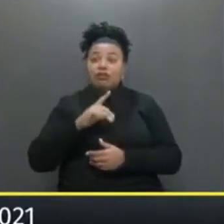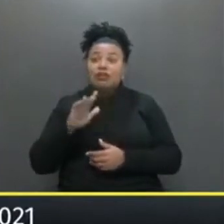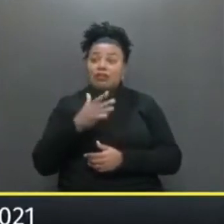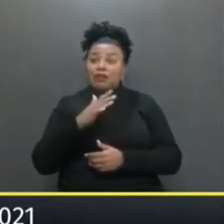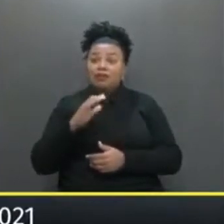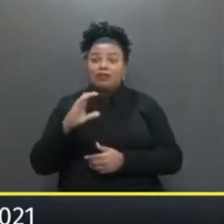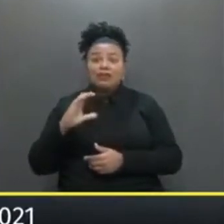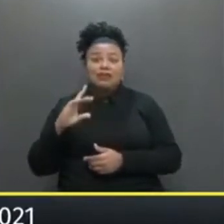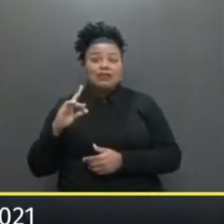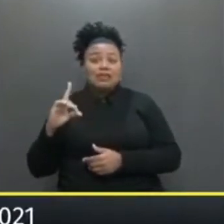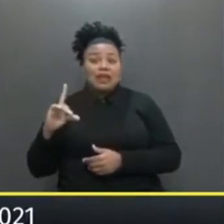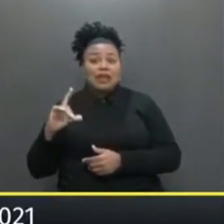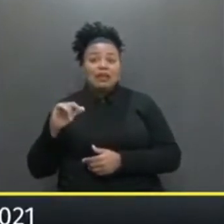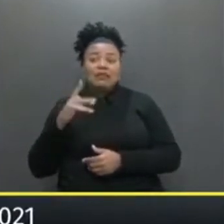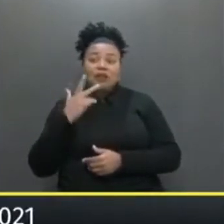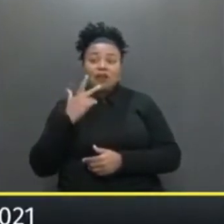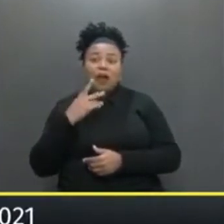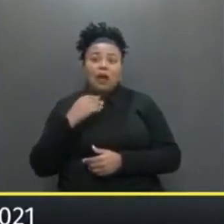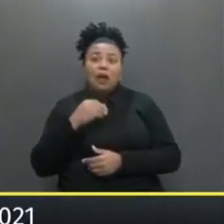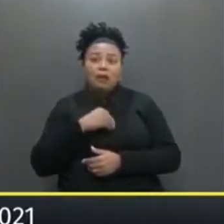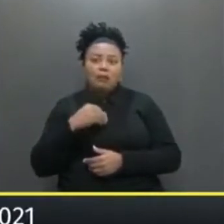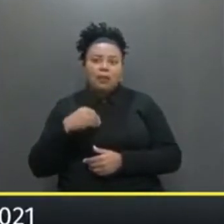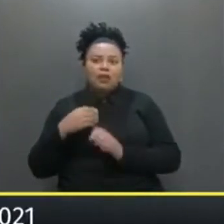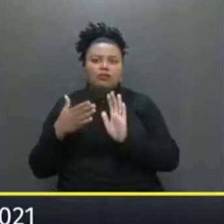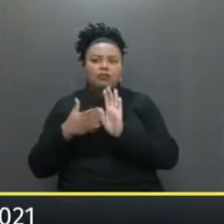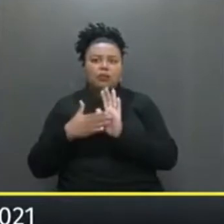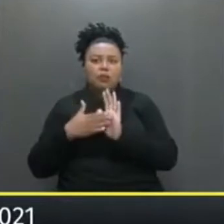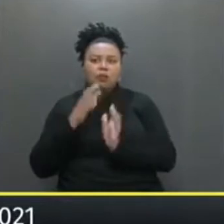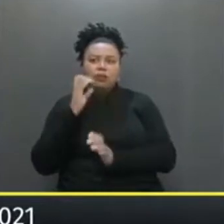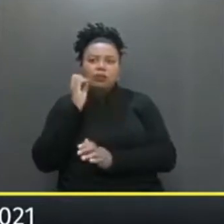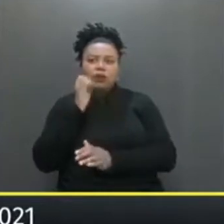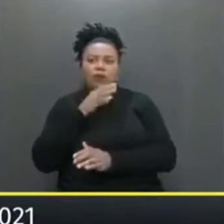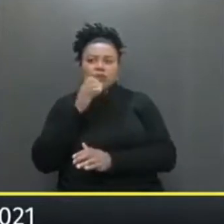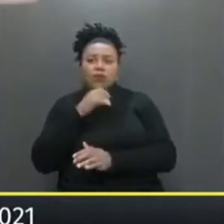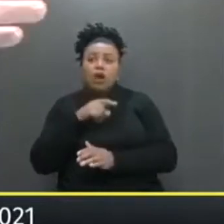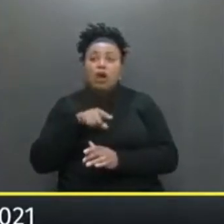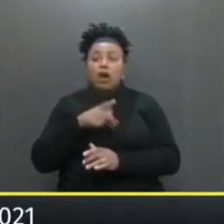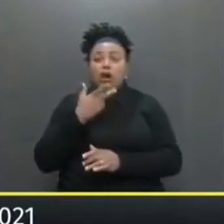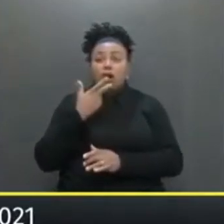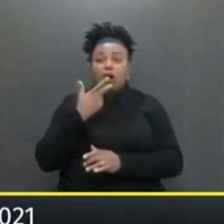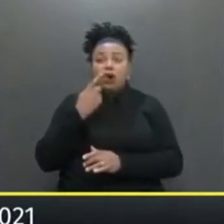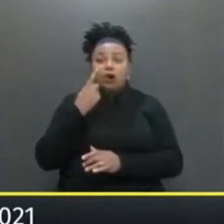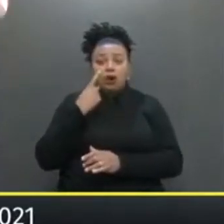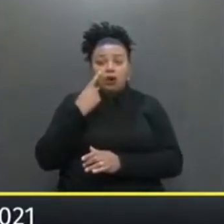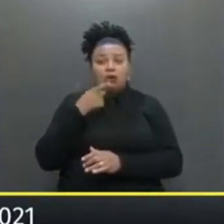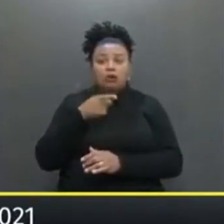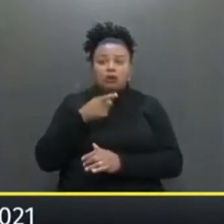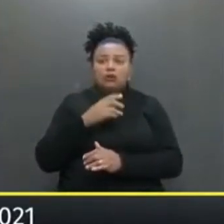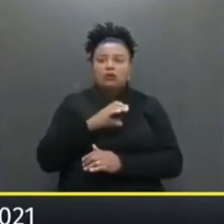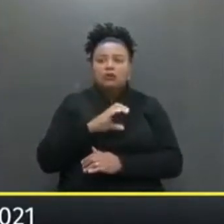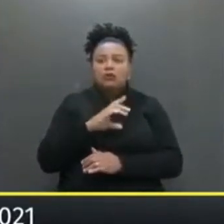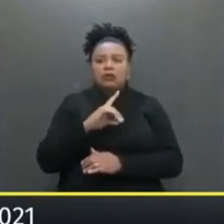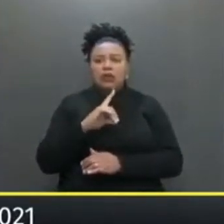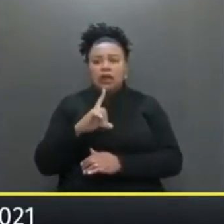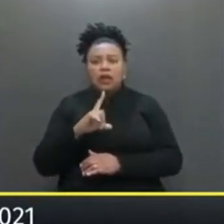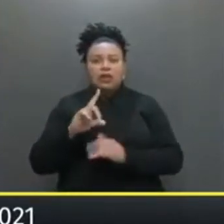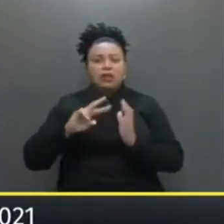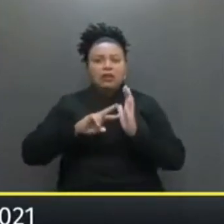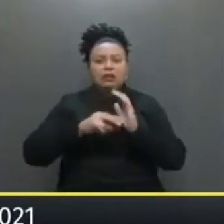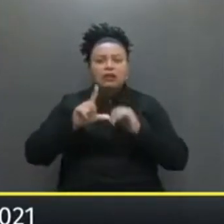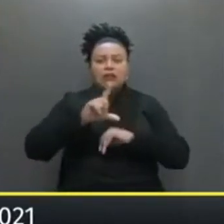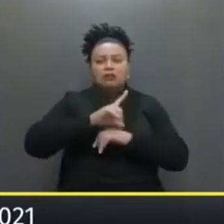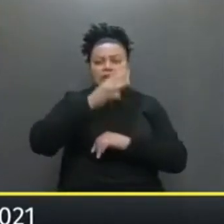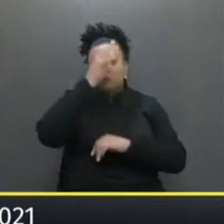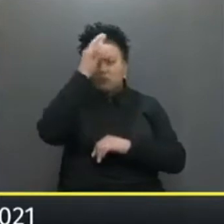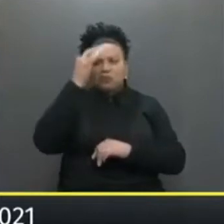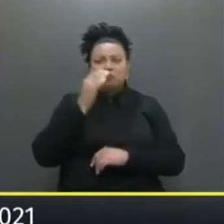O CDL Não, os médicos Lá estão propondo Coisas absurdas E nós O pessoal lá Do CDL Do Sindilogias São ignorantes